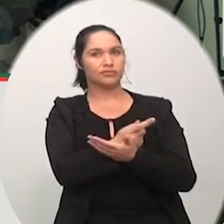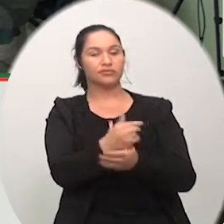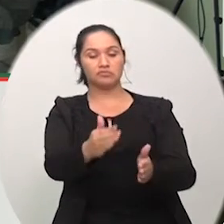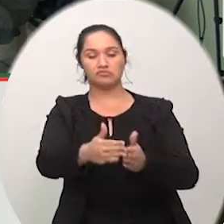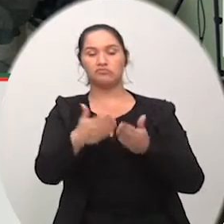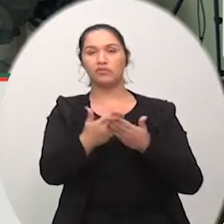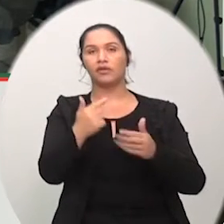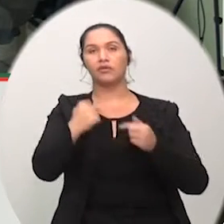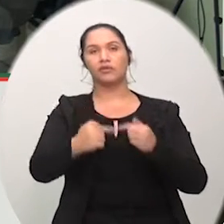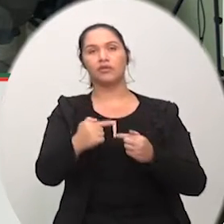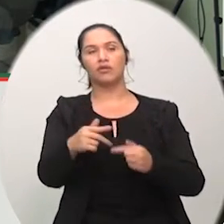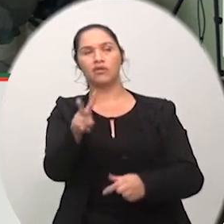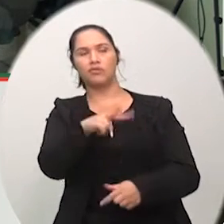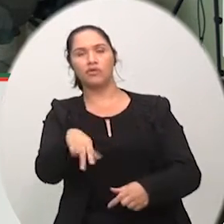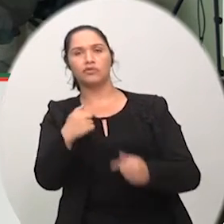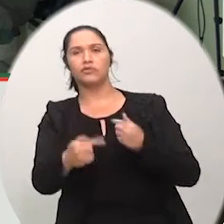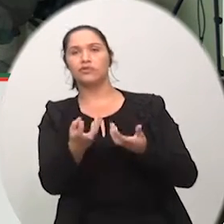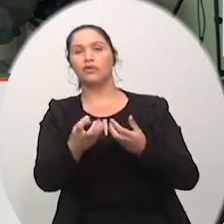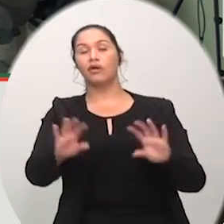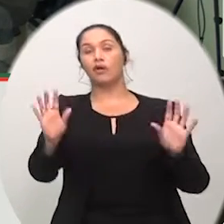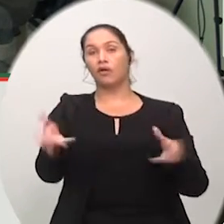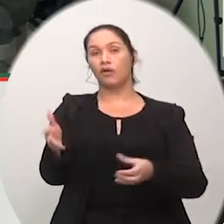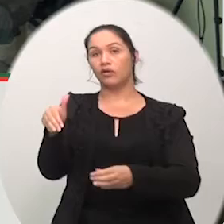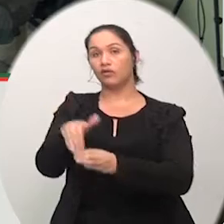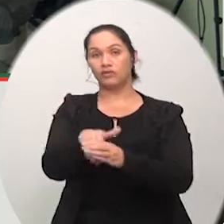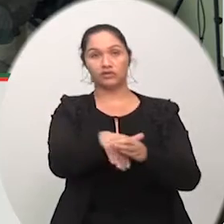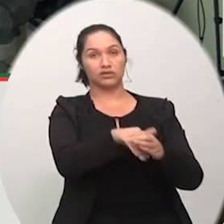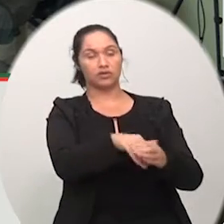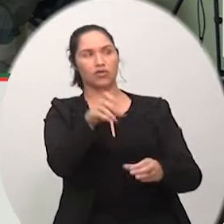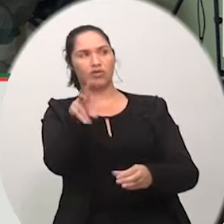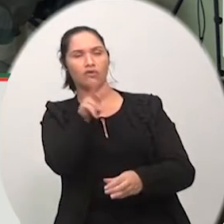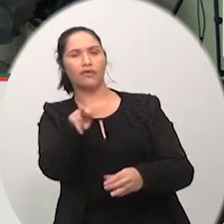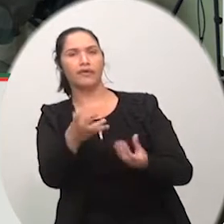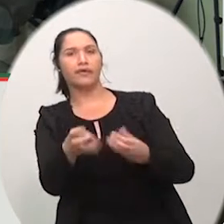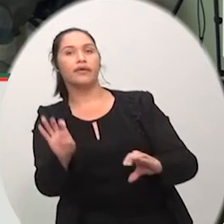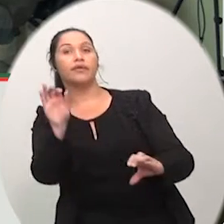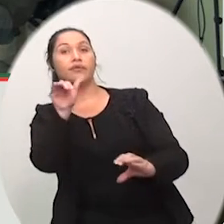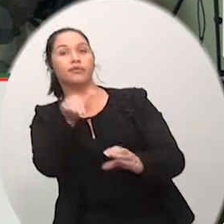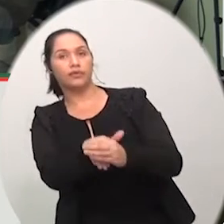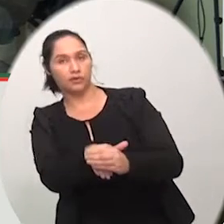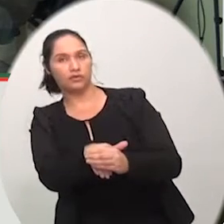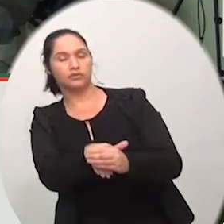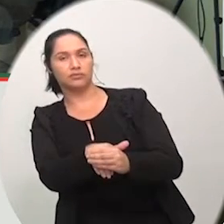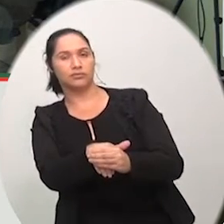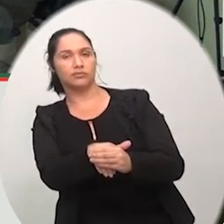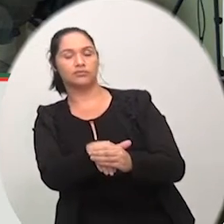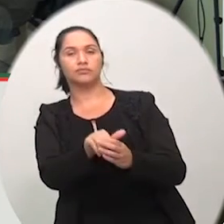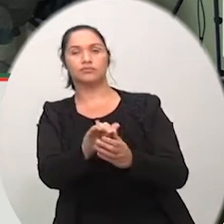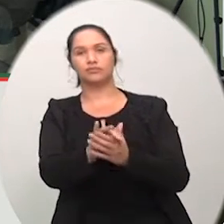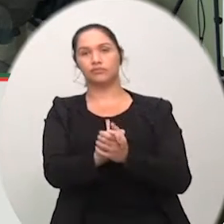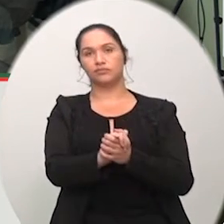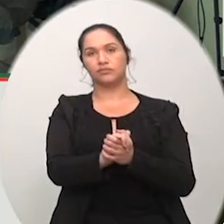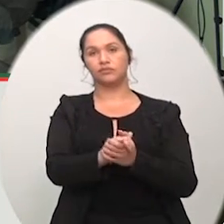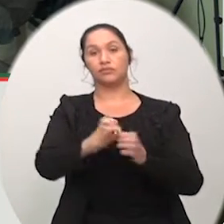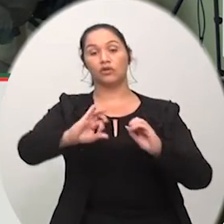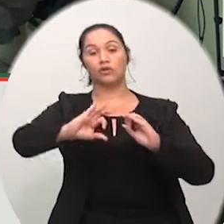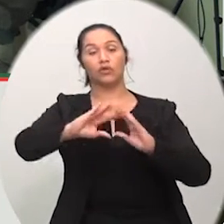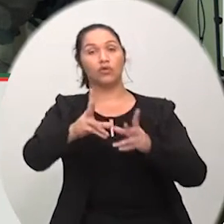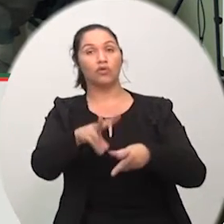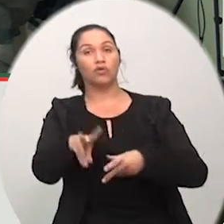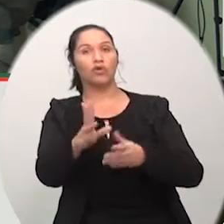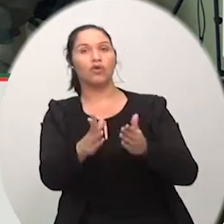não havendo quem queira discutir está em votação os contrários se manifestam favorável permanece como estão aprovado por